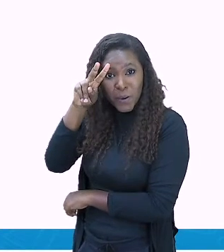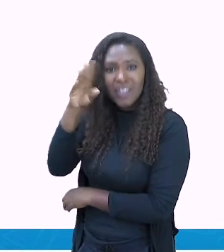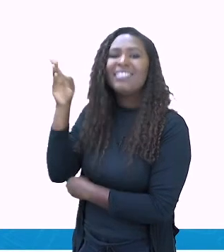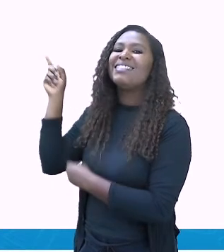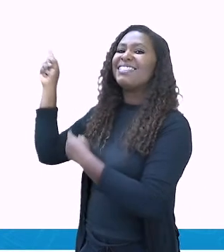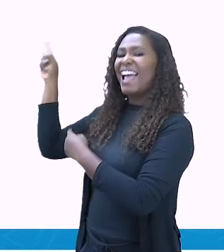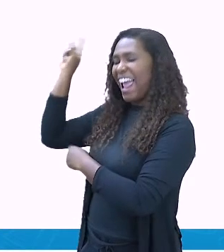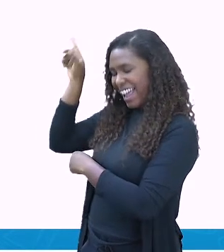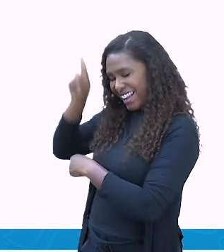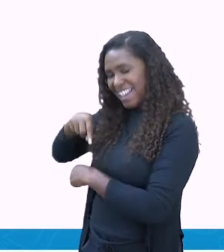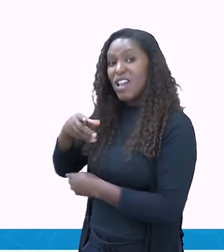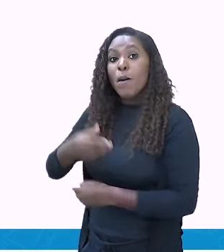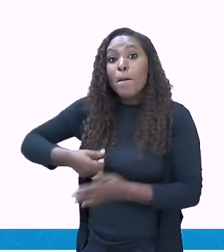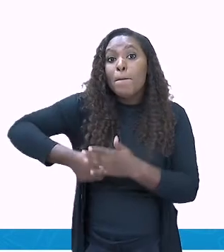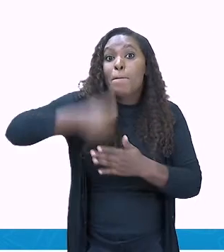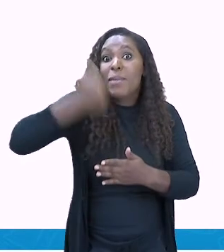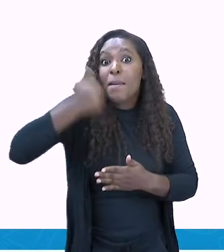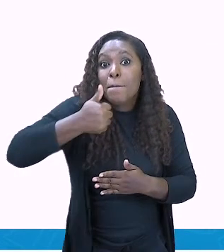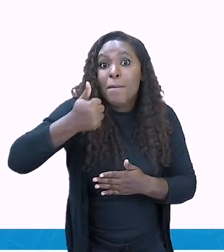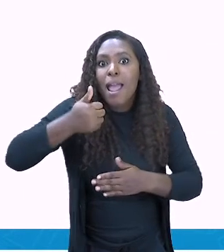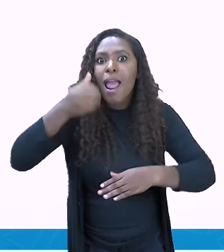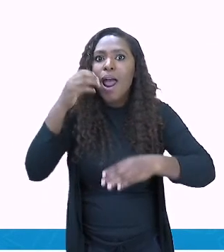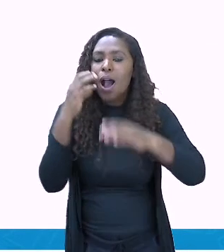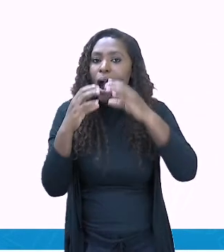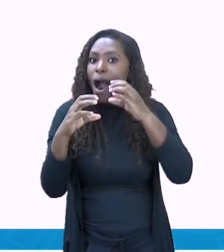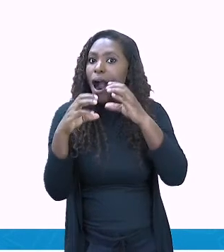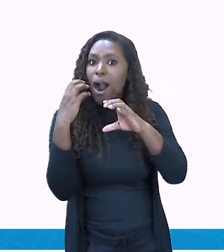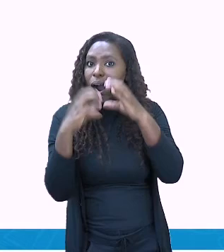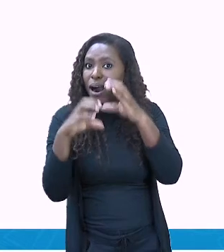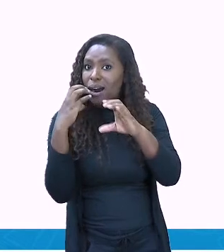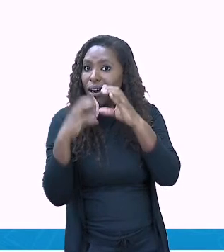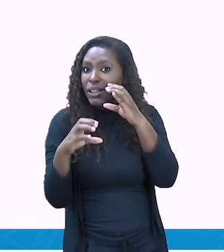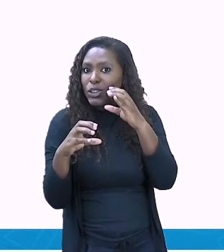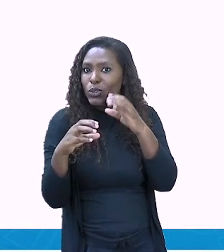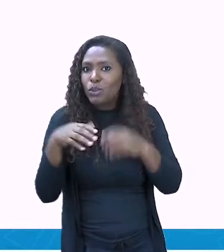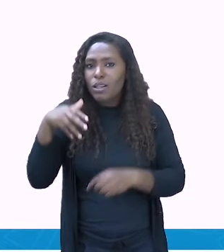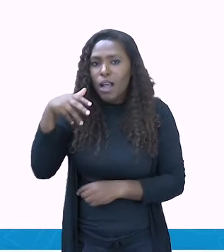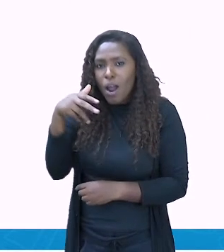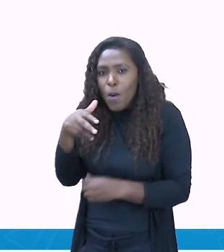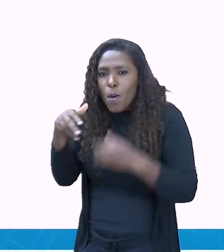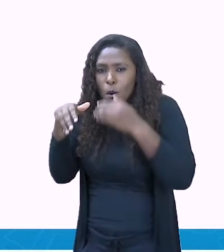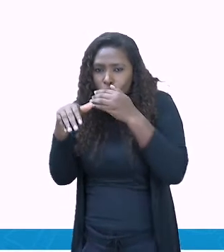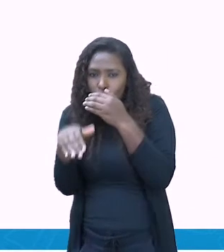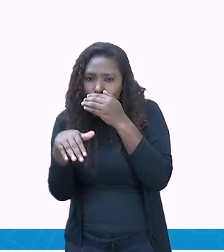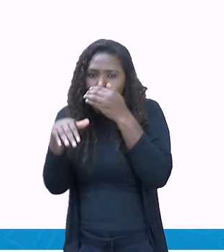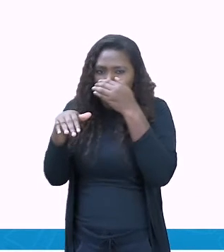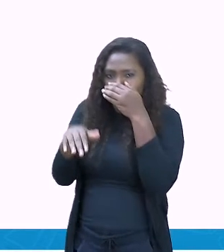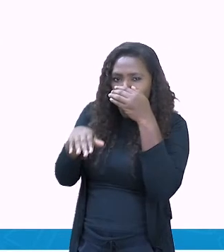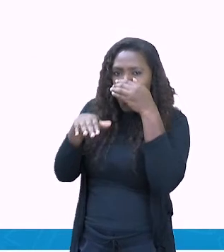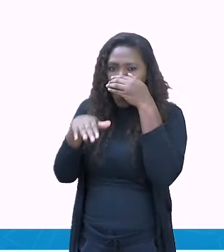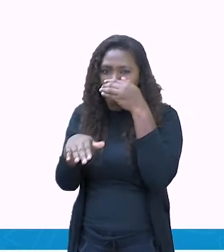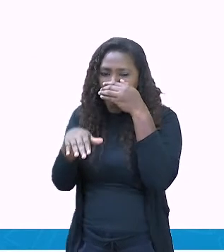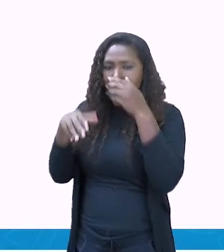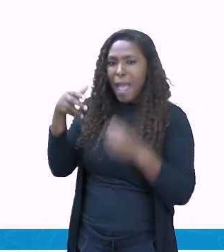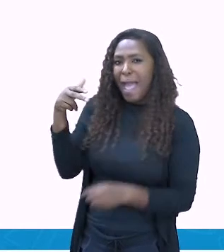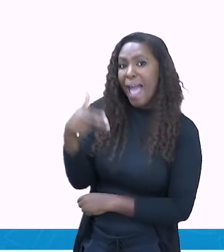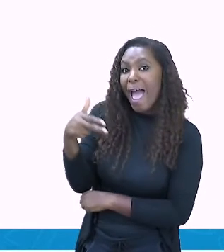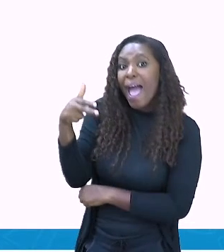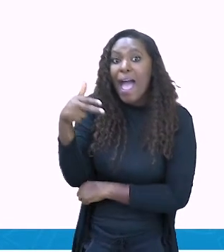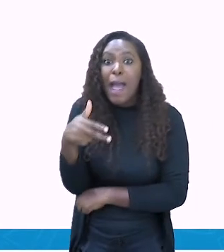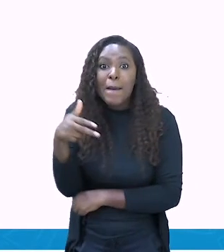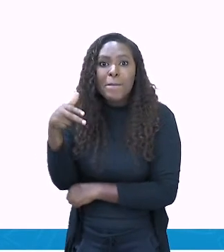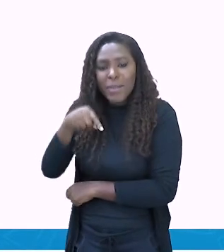primeiro cantor de rap brasileiro. Você sabia? Você tinha ideia de que, de quem fosse o nosso,